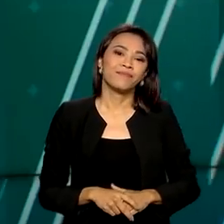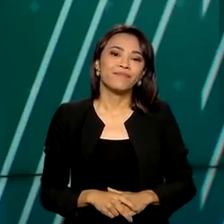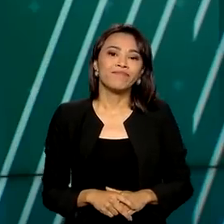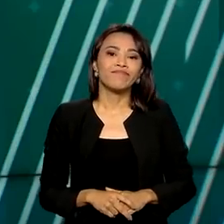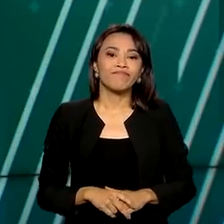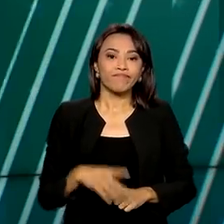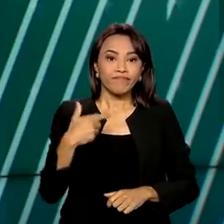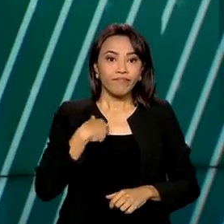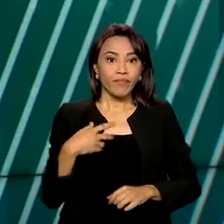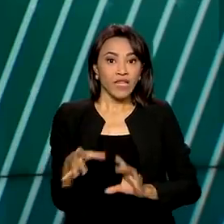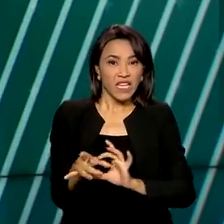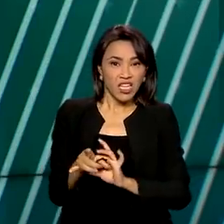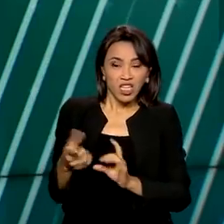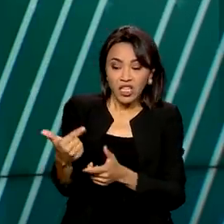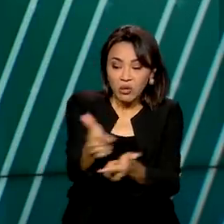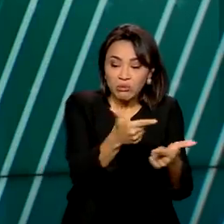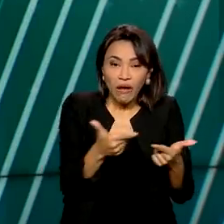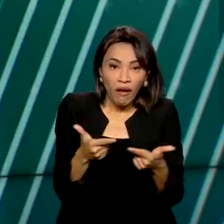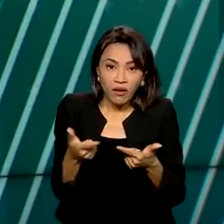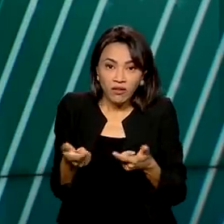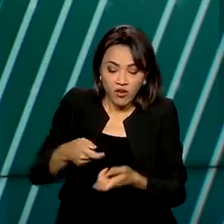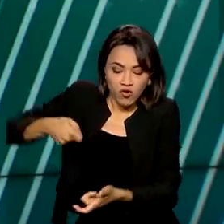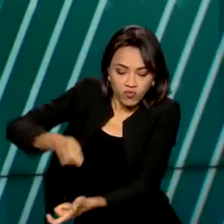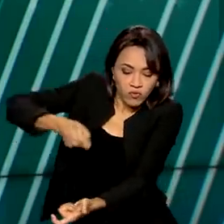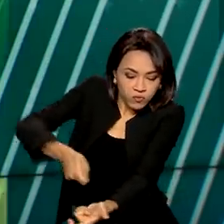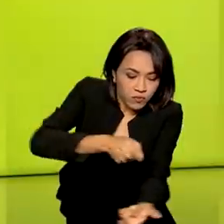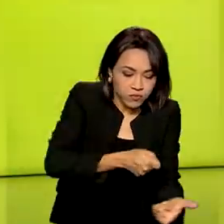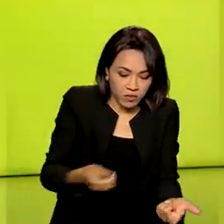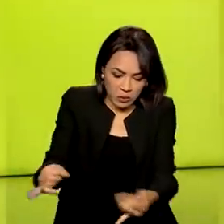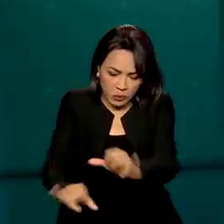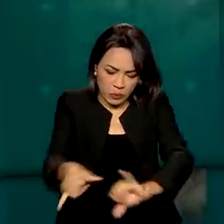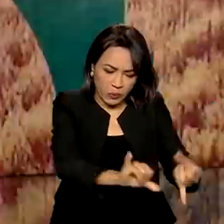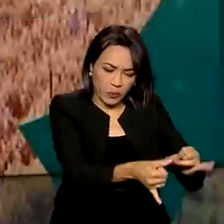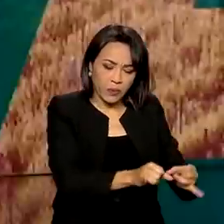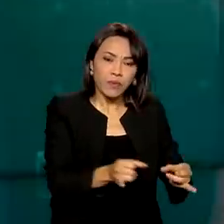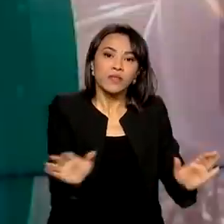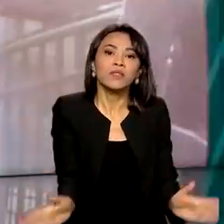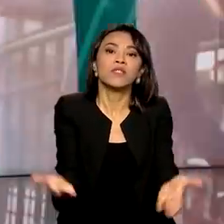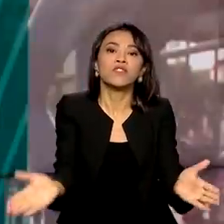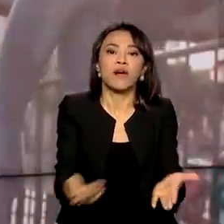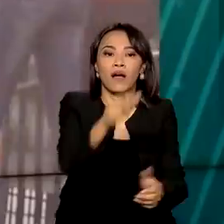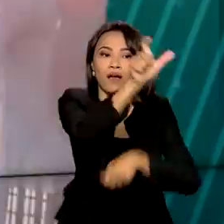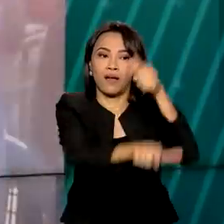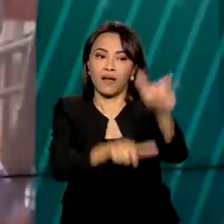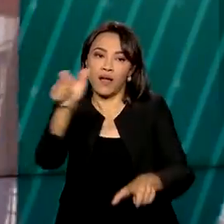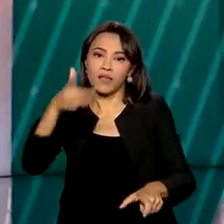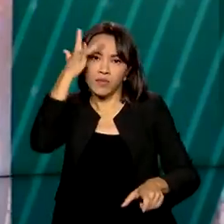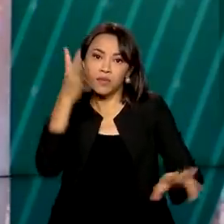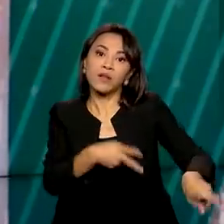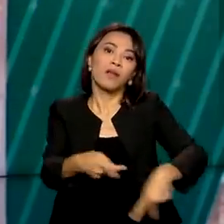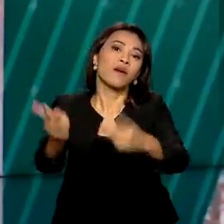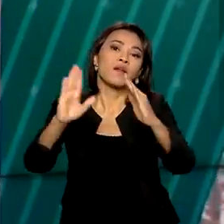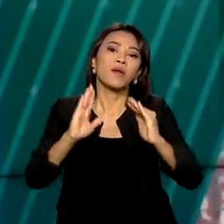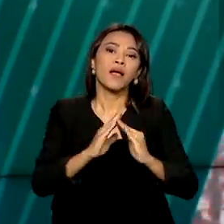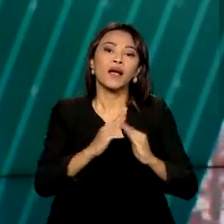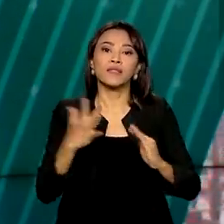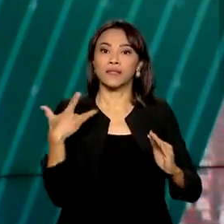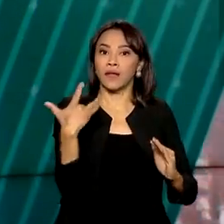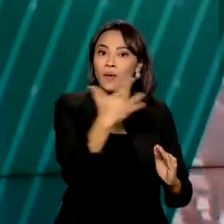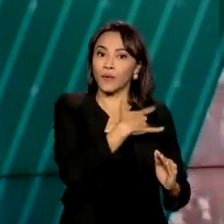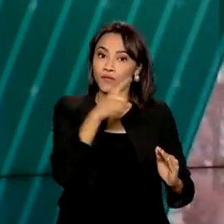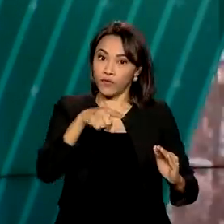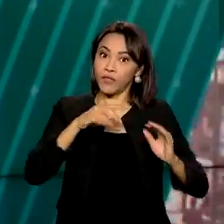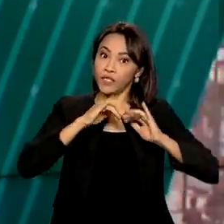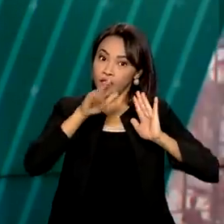Livres de venenos ou adubos químicos. Para incentivar os brasileiros a levarem para casa um pouco mais de saúde, foi lançada a campanha